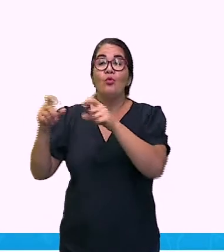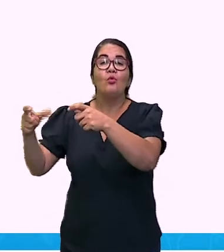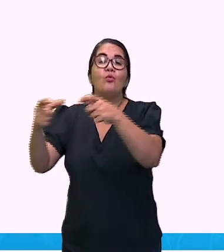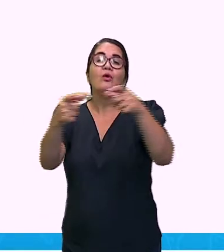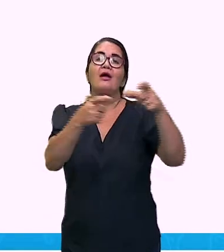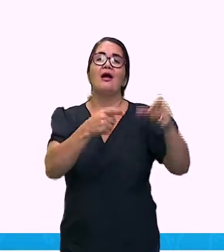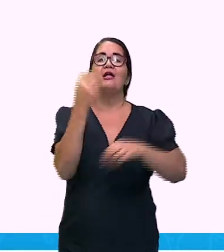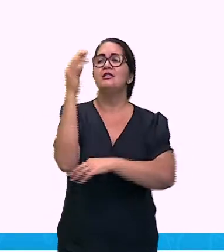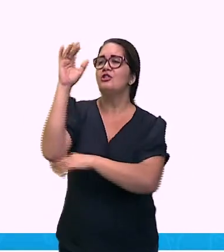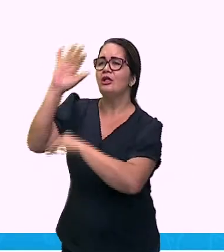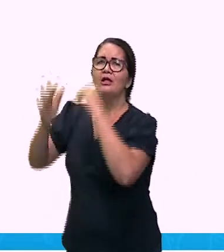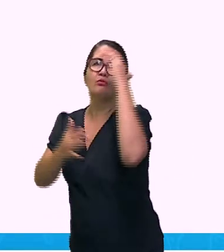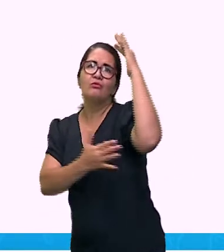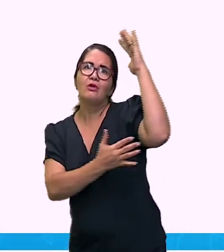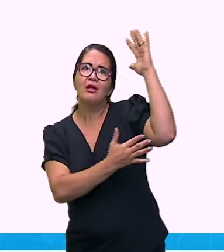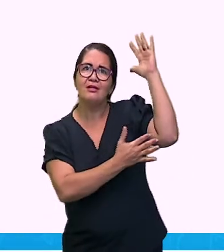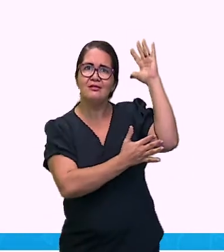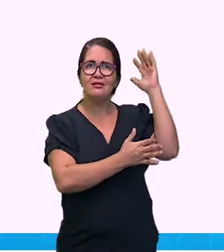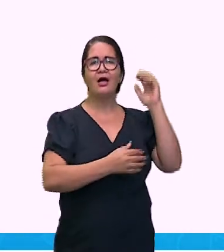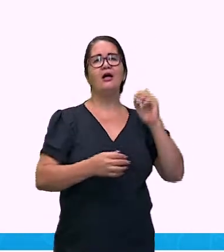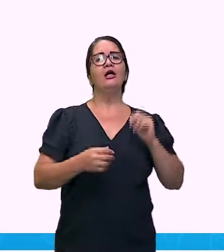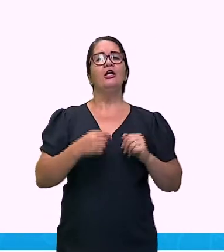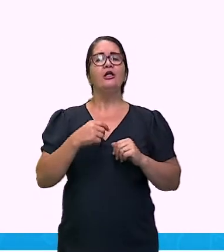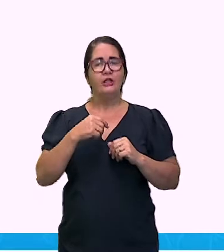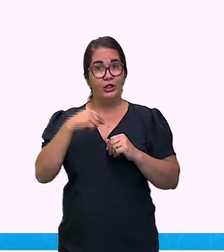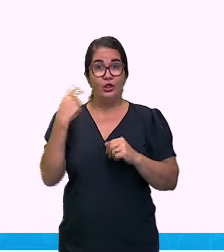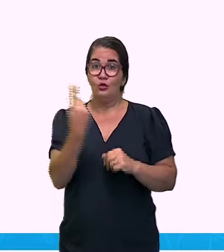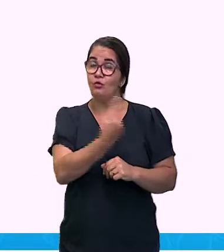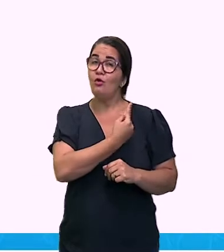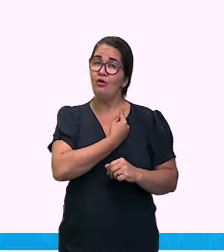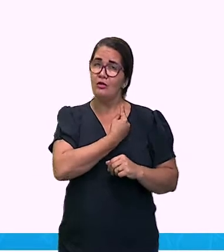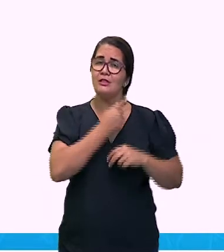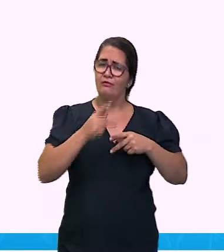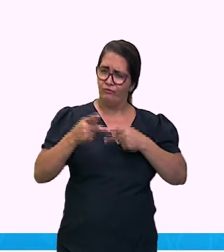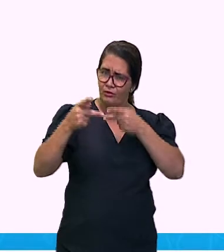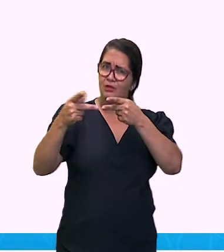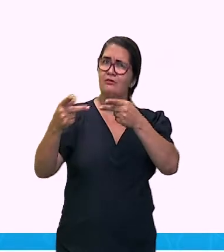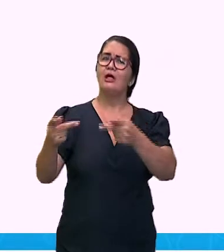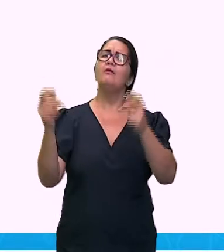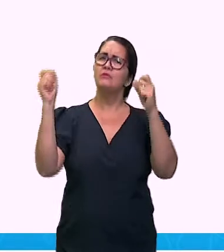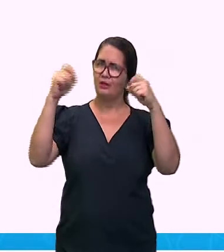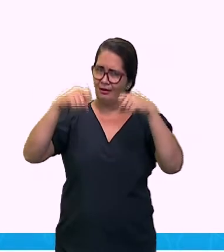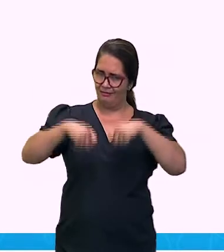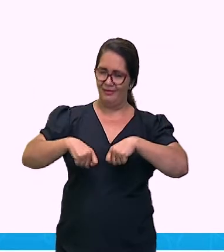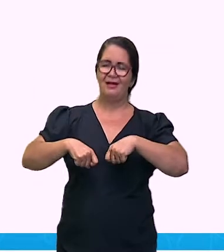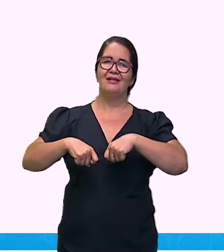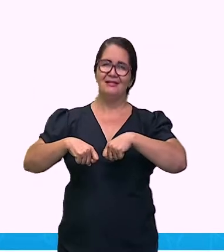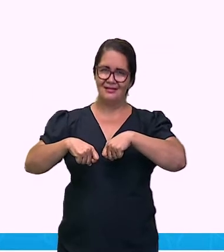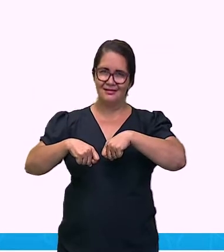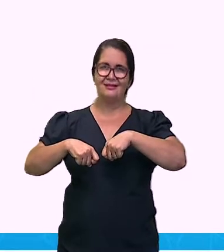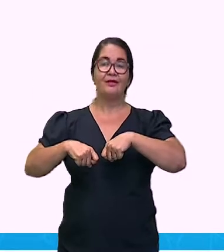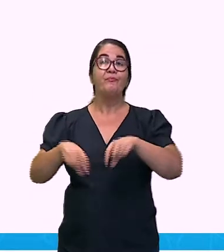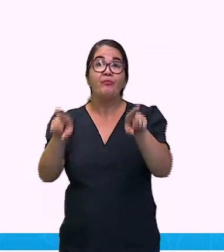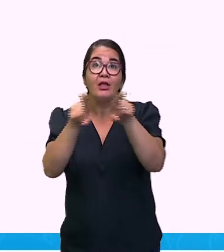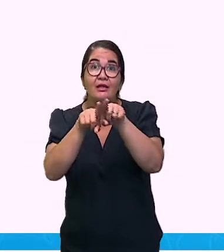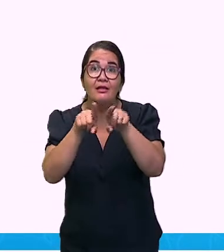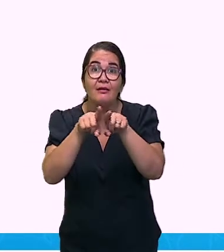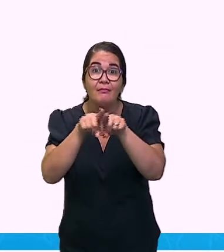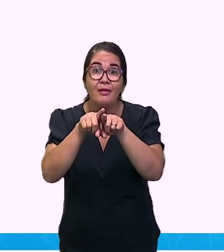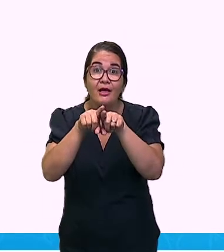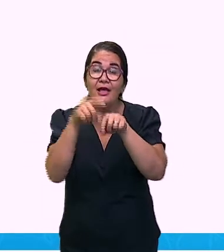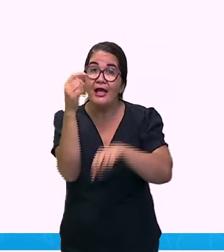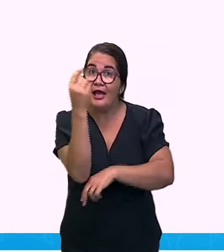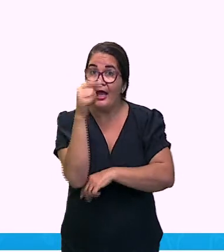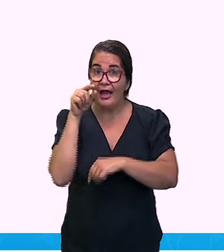Vocês ali têm alguns espaços onde vocês podem interagir, conhecer outras espécies que, muitas vezes,